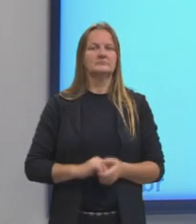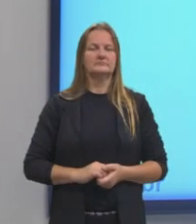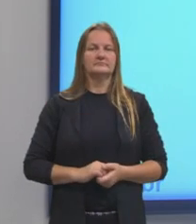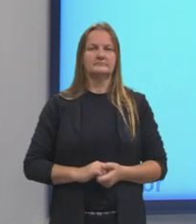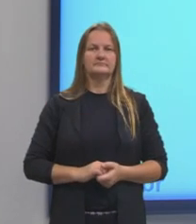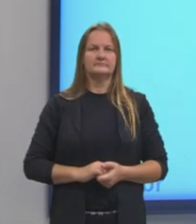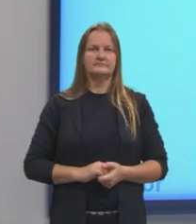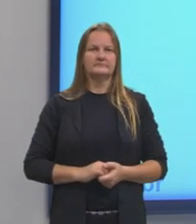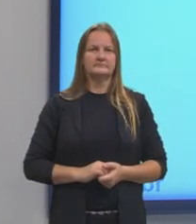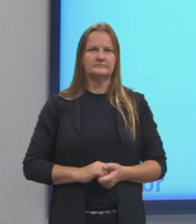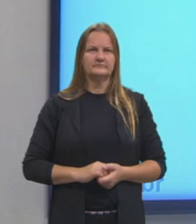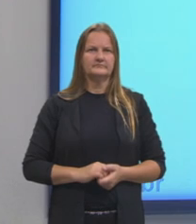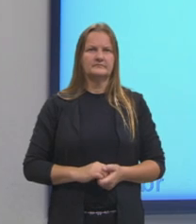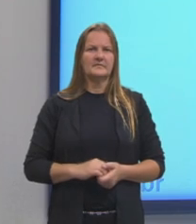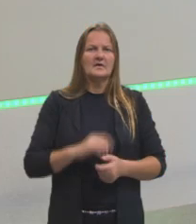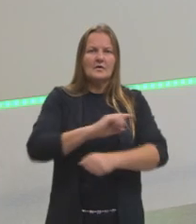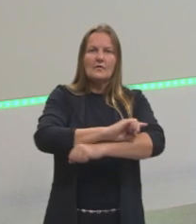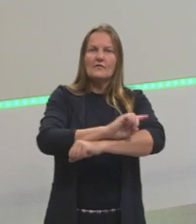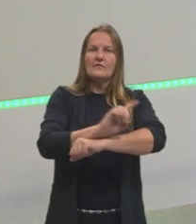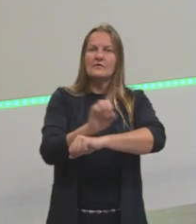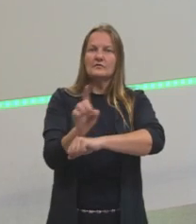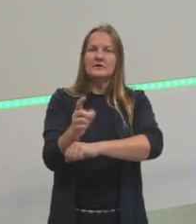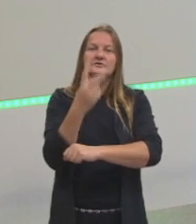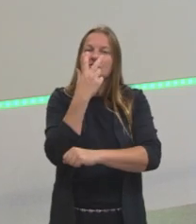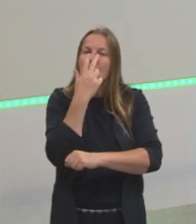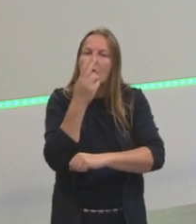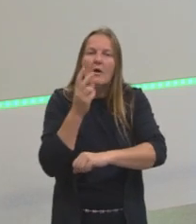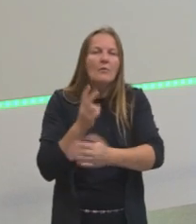Somente isso, né? A velocidade deles é igual.